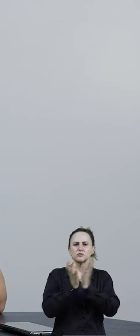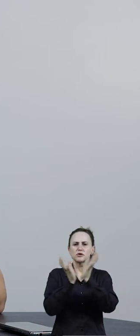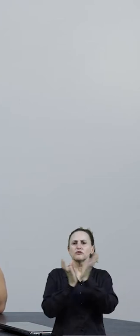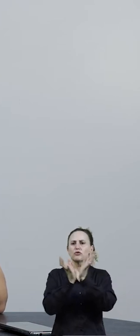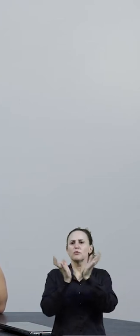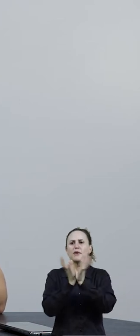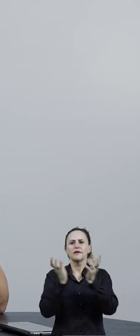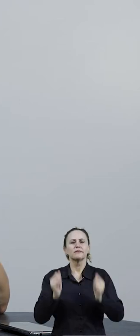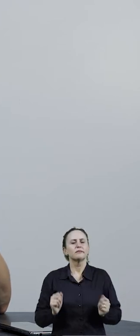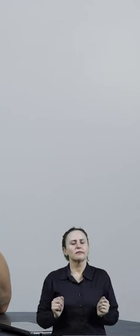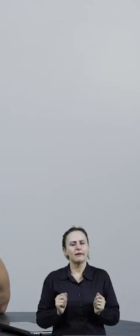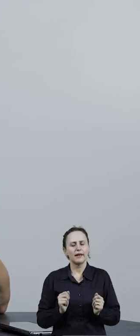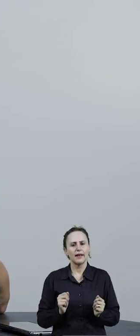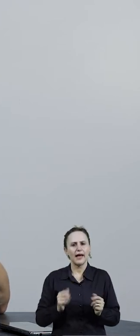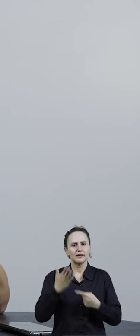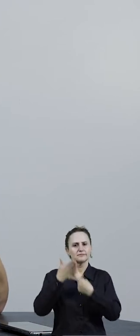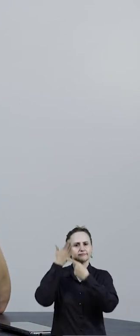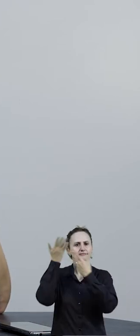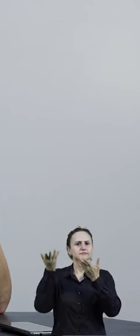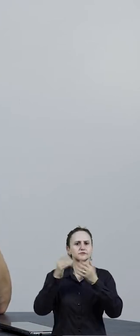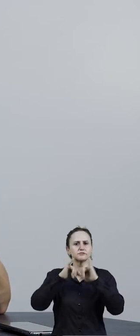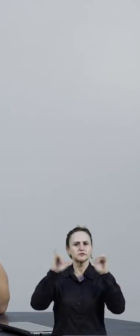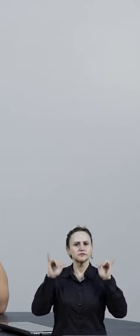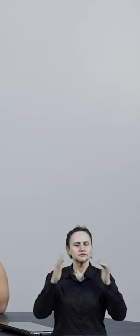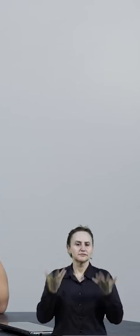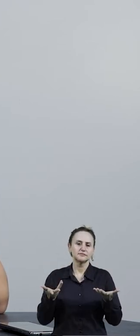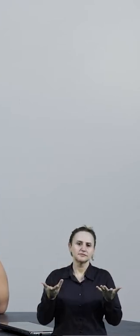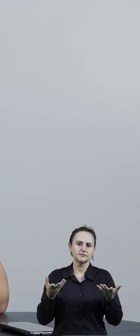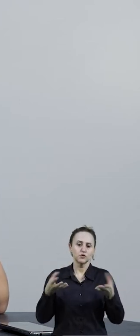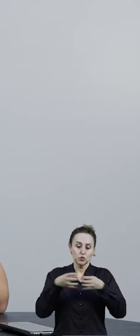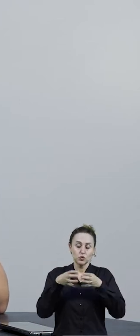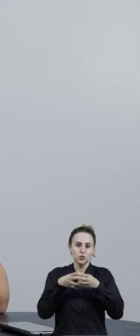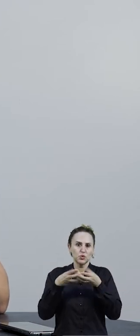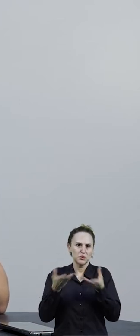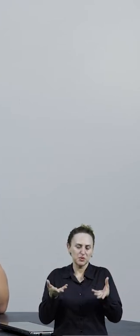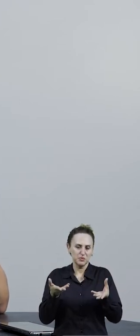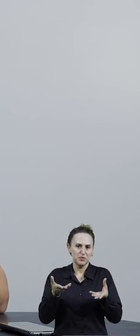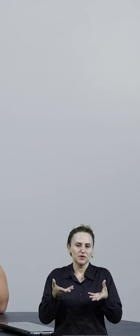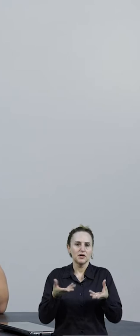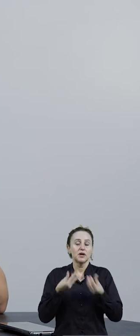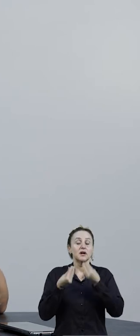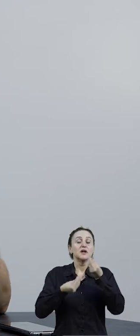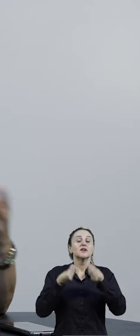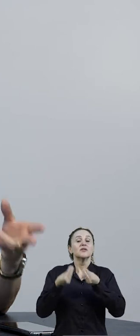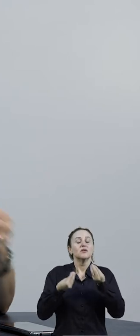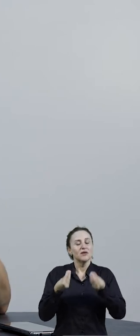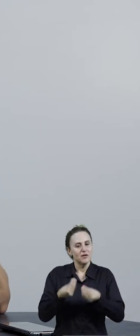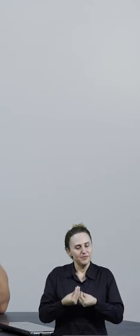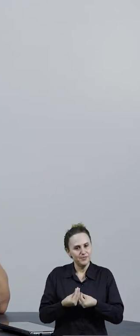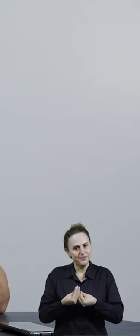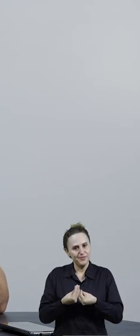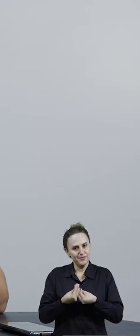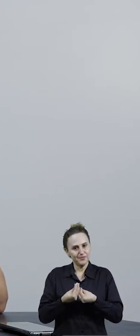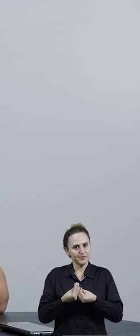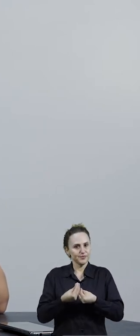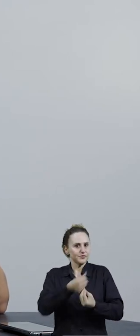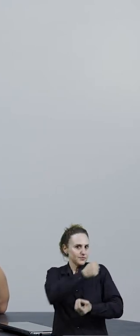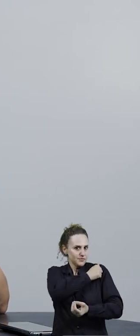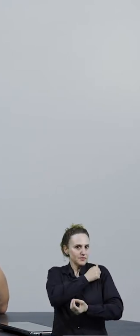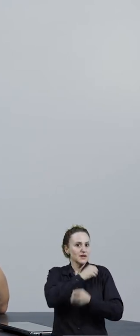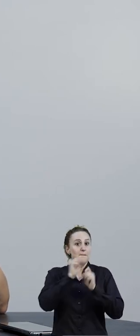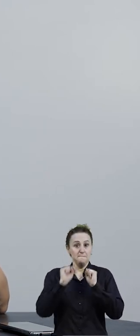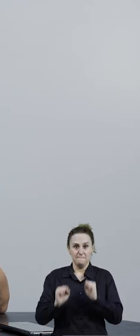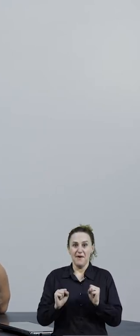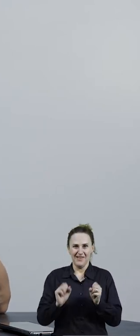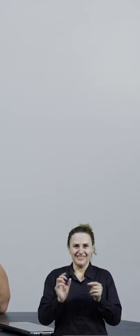eu compartilho, né? Como é que eu deixo ativo, né? Como que eu compartilho com um aluno pra que ele também possa escrever, pra que ele também